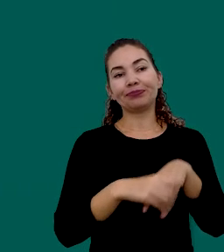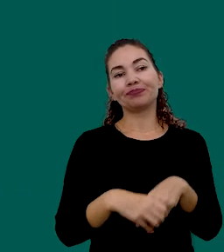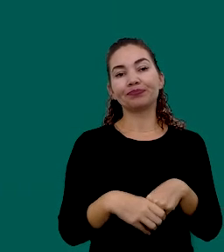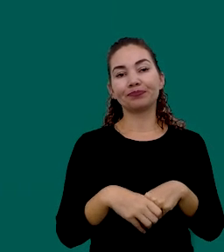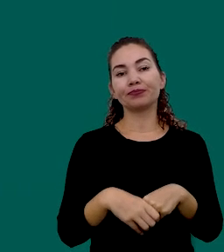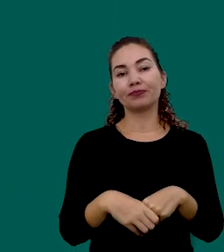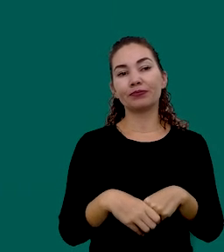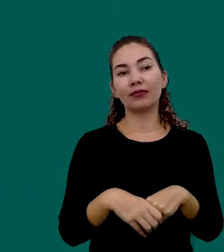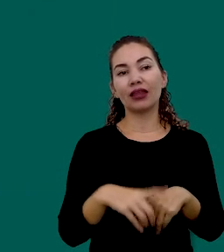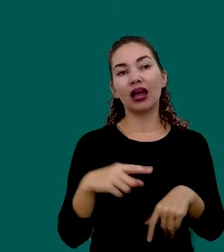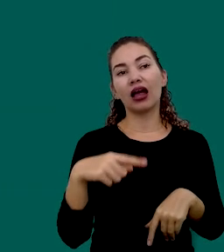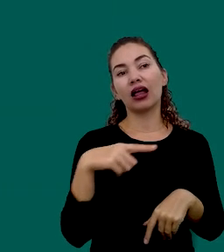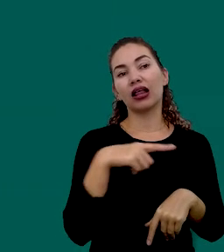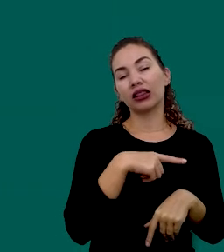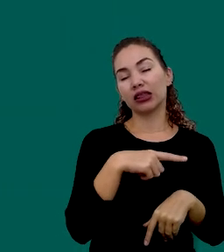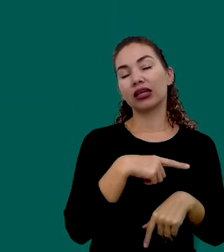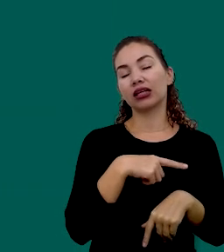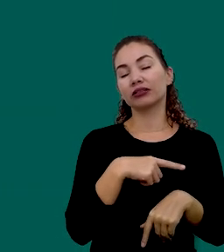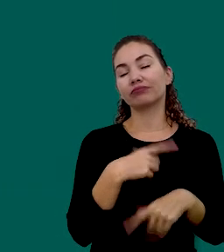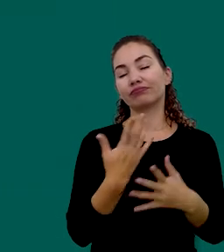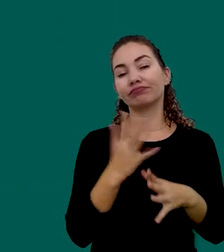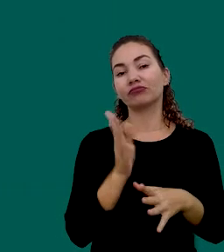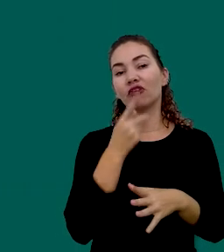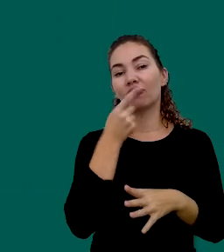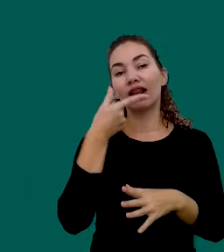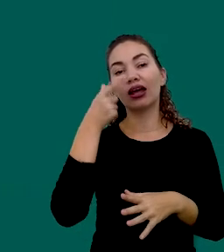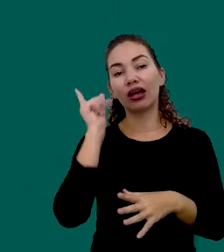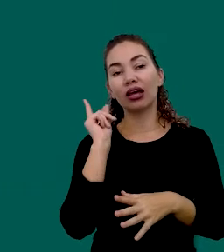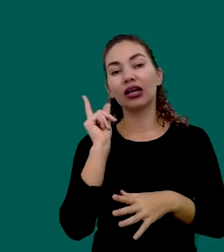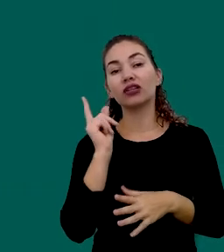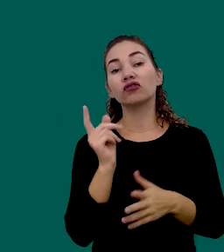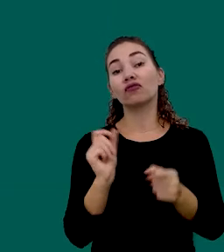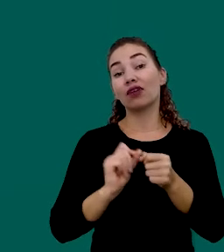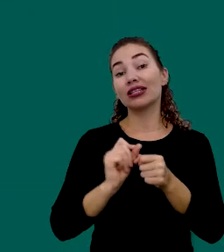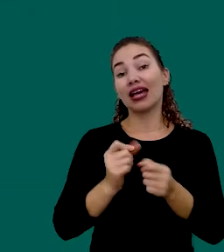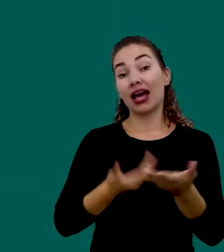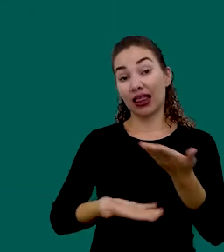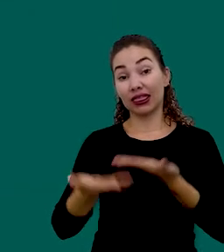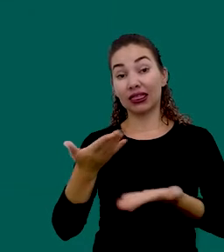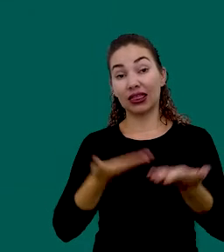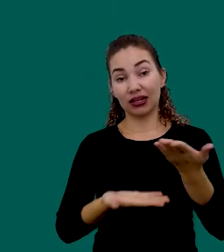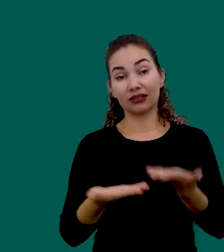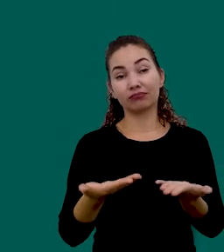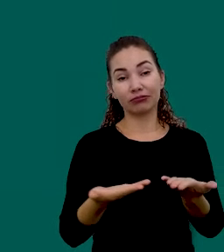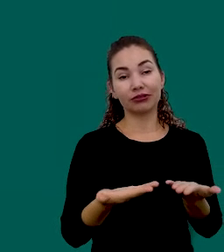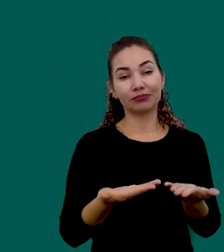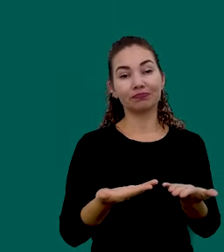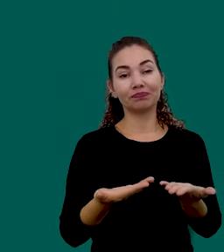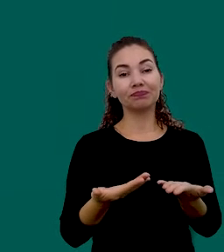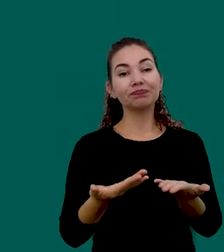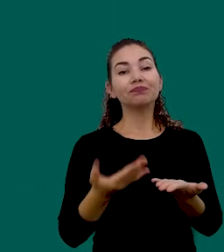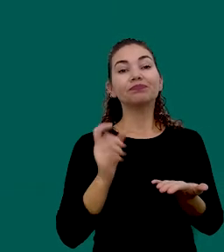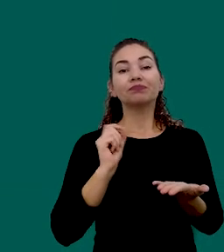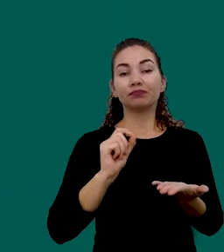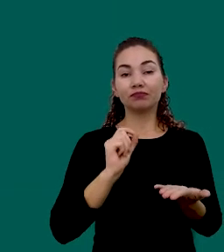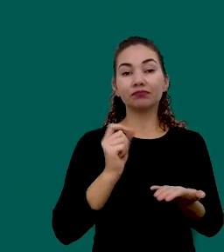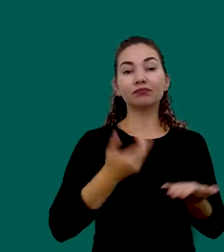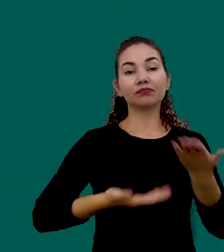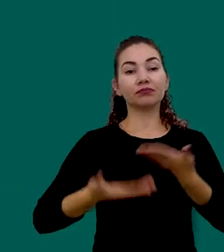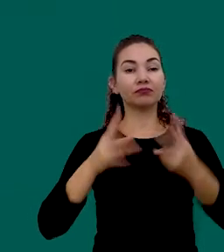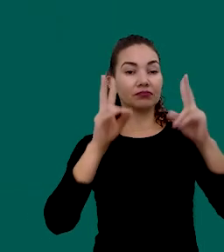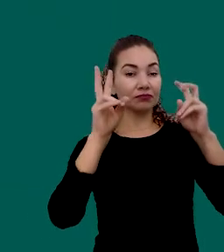Nós também Como eu comentei Antes Nós realizamos Atendimentos Hoje Os nossos Atendimentos Dados as Questões